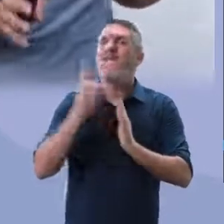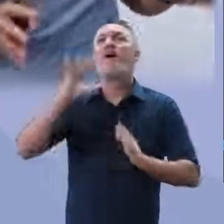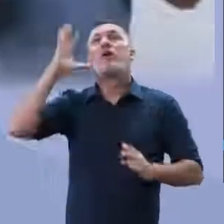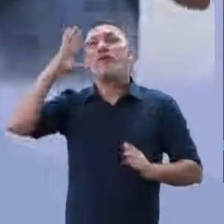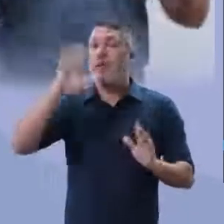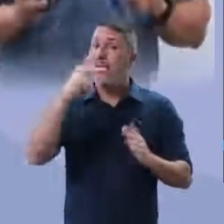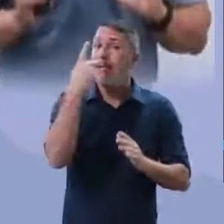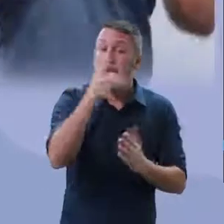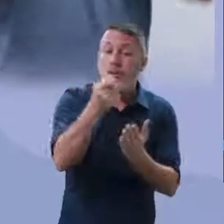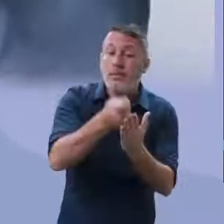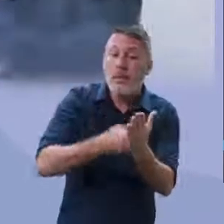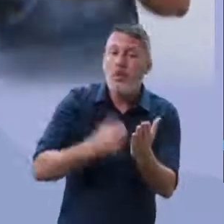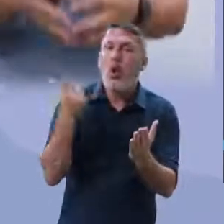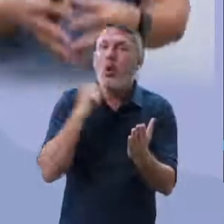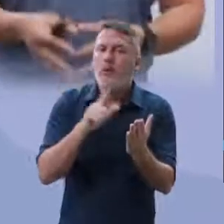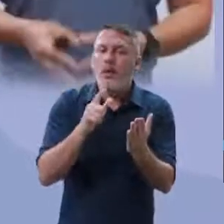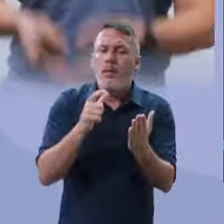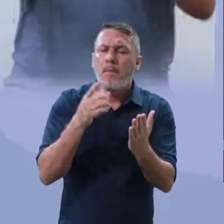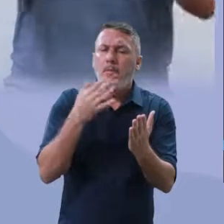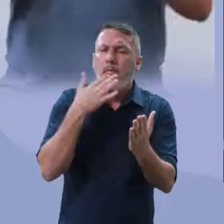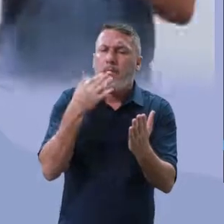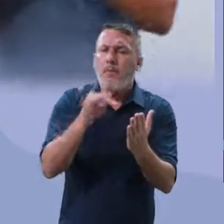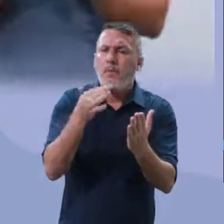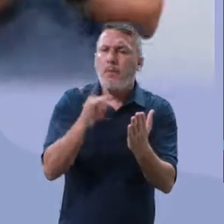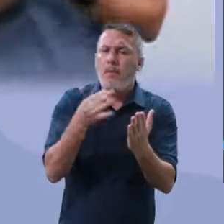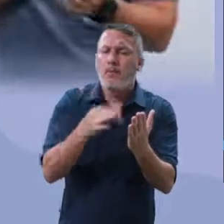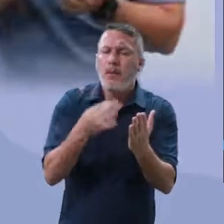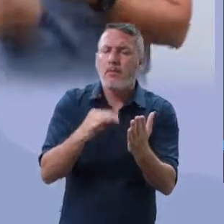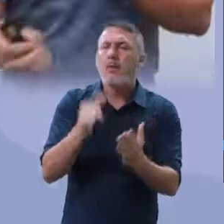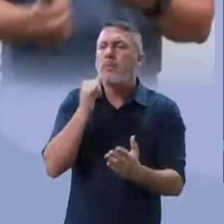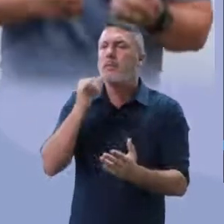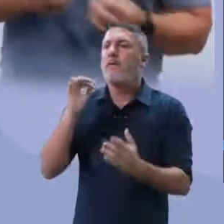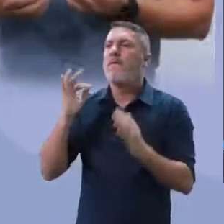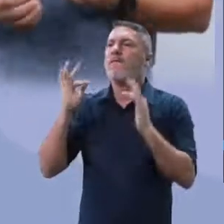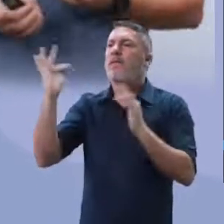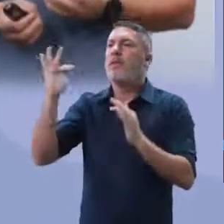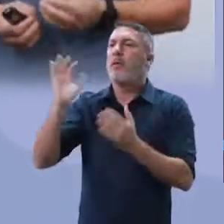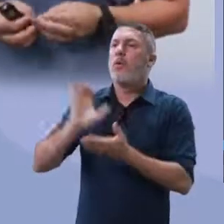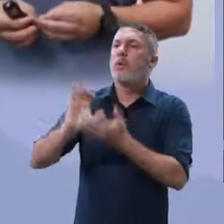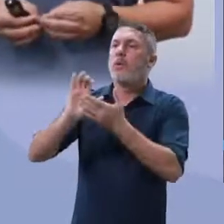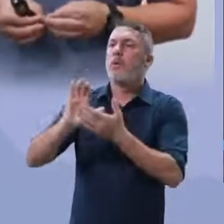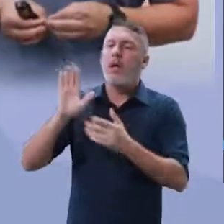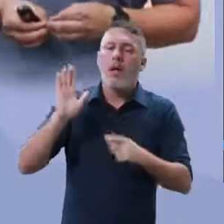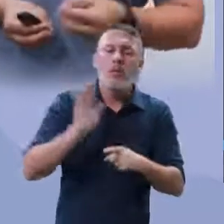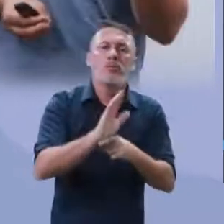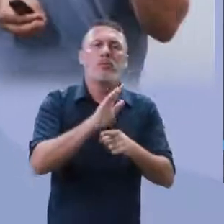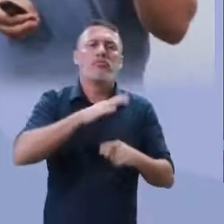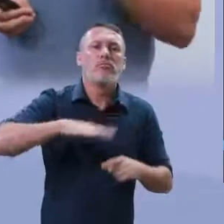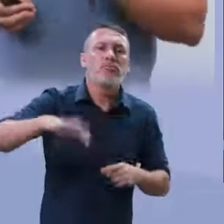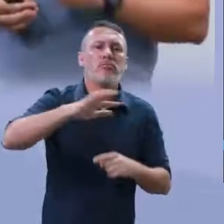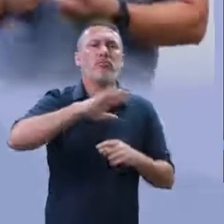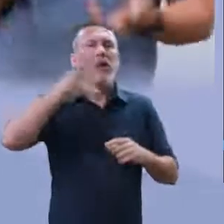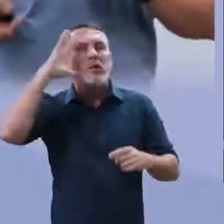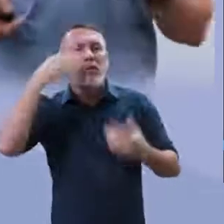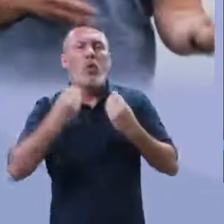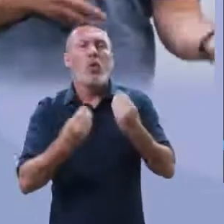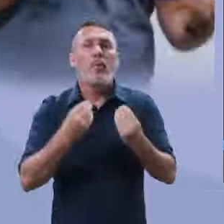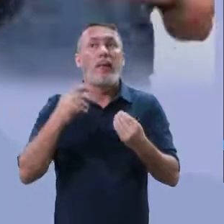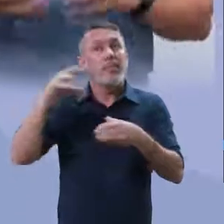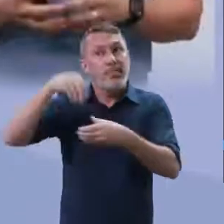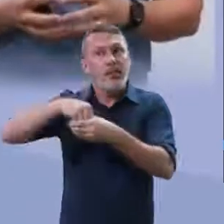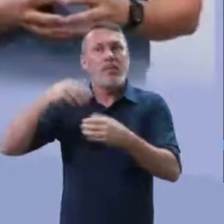amor de Deus. Eu quero resolver a sua redação. Como que o Conselho Federal de Medicina poderia agir nisso aí? Com base,